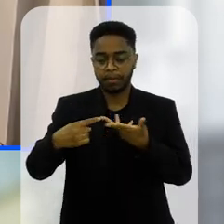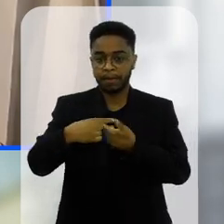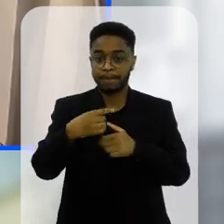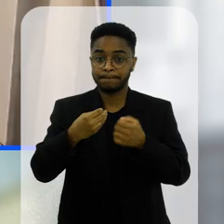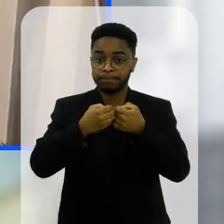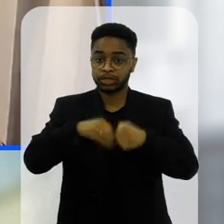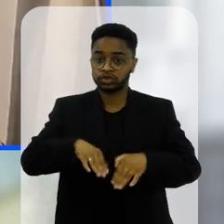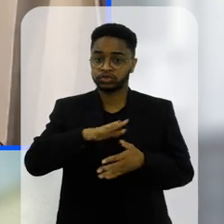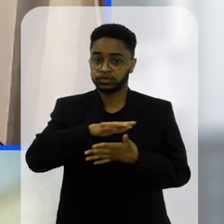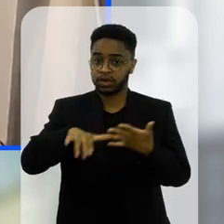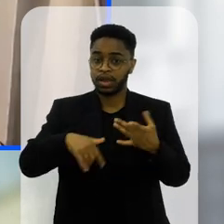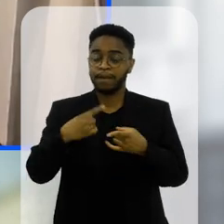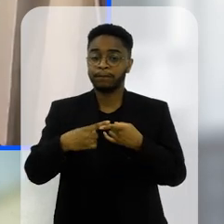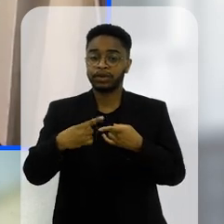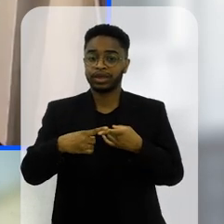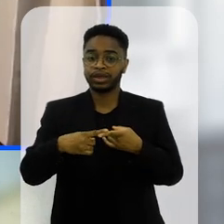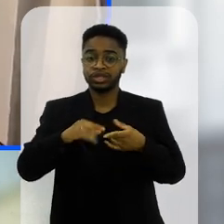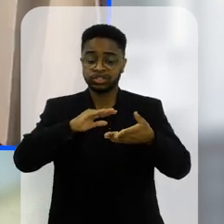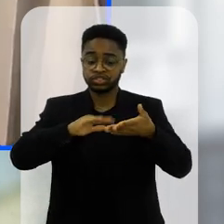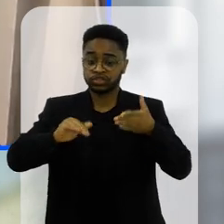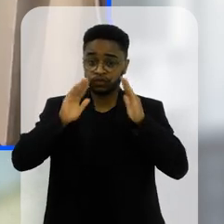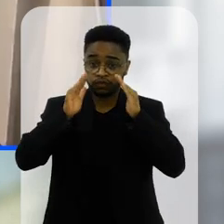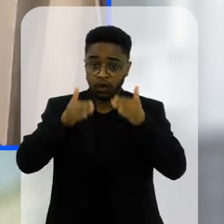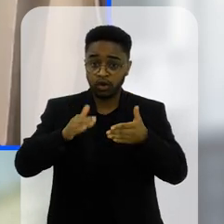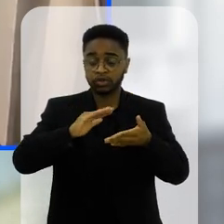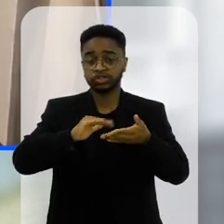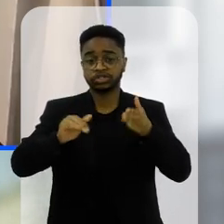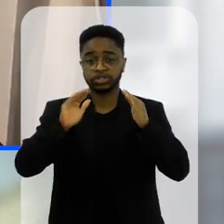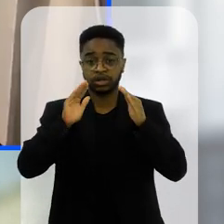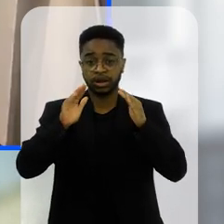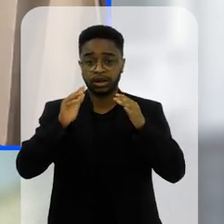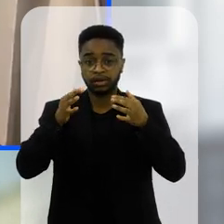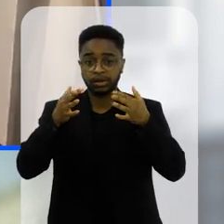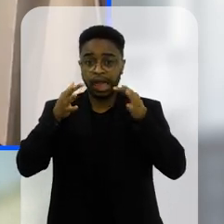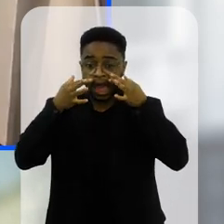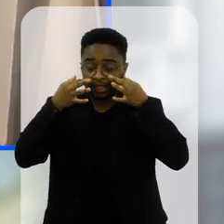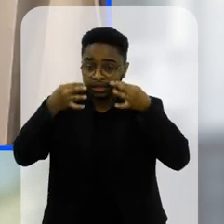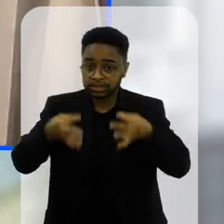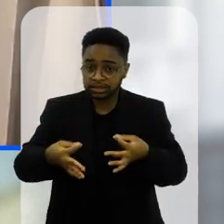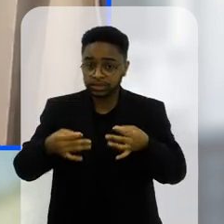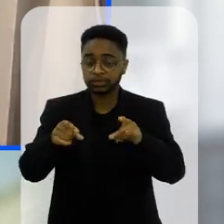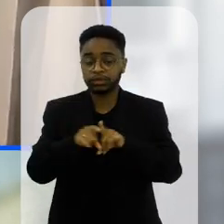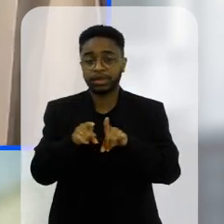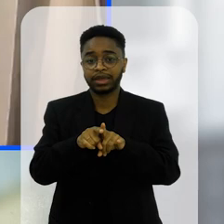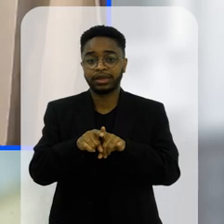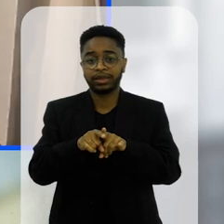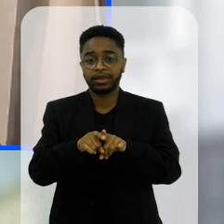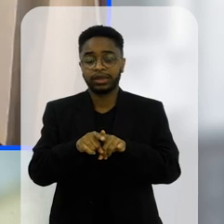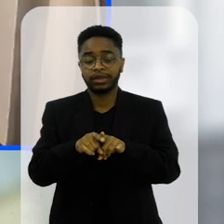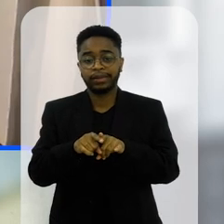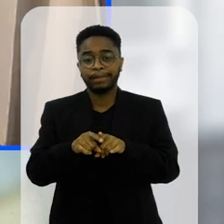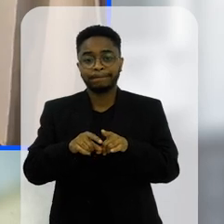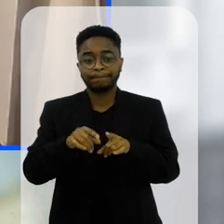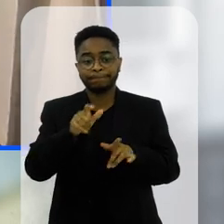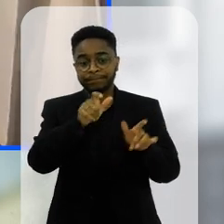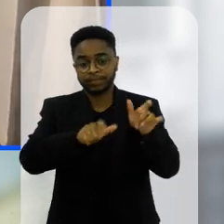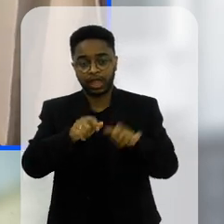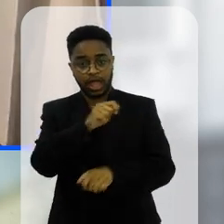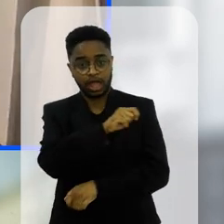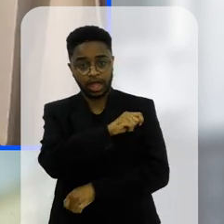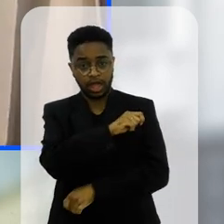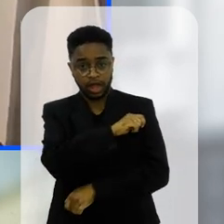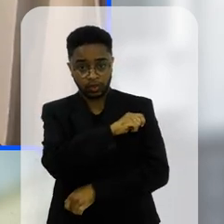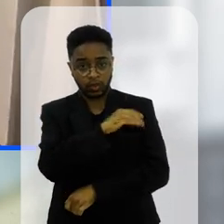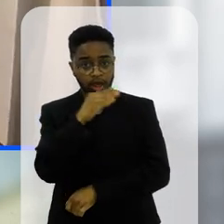malefícios porque vai tirar o foco vai tirar a concentração vai fazer com que esse jovem e esse adolescente perca essa vontade